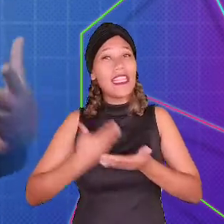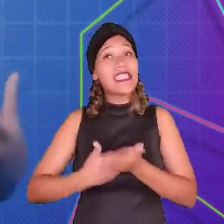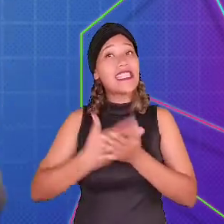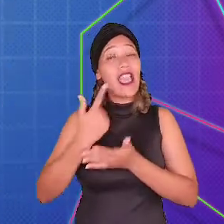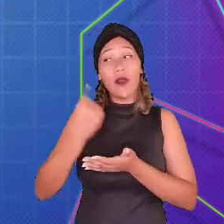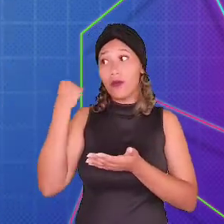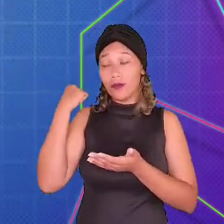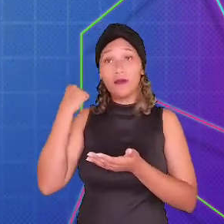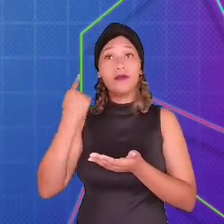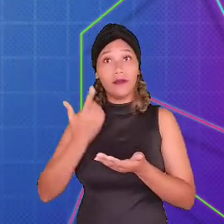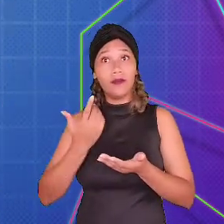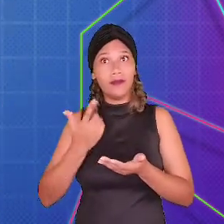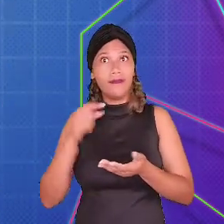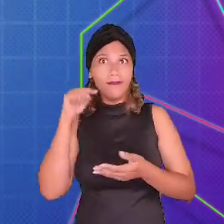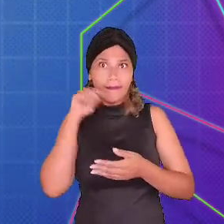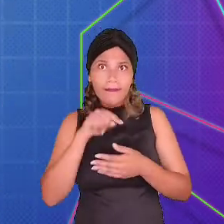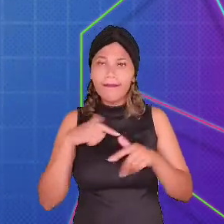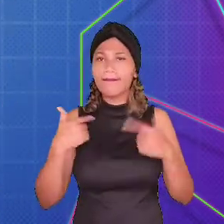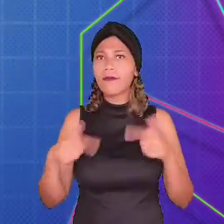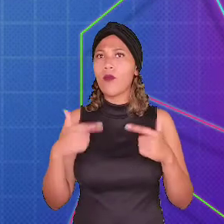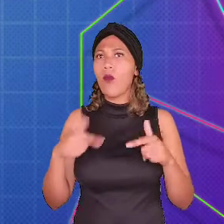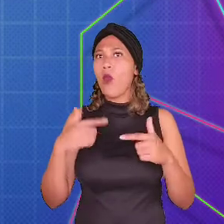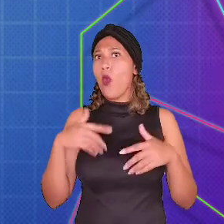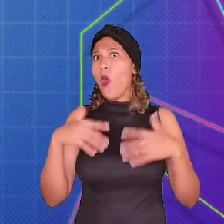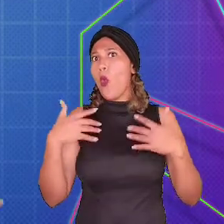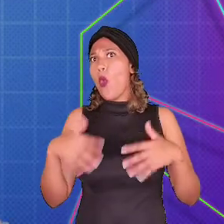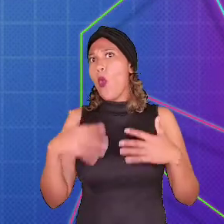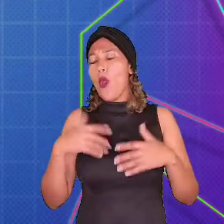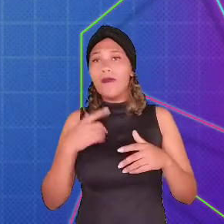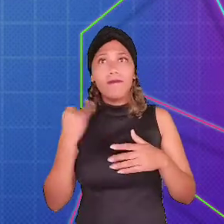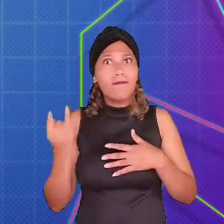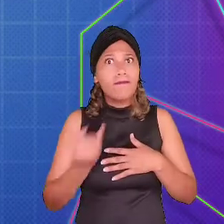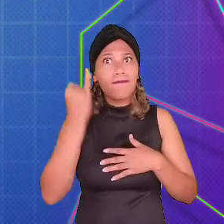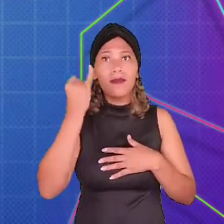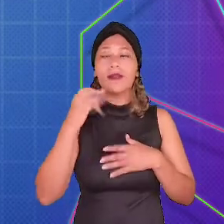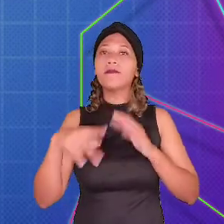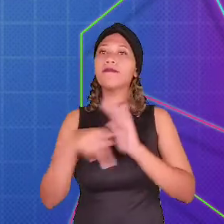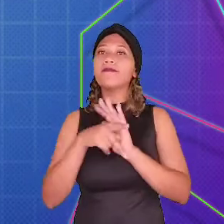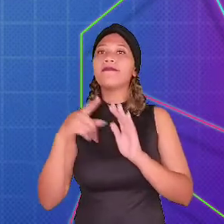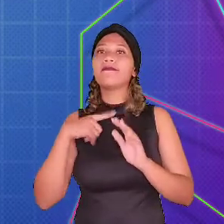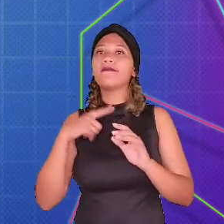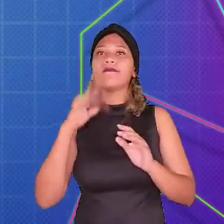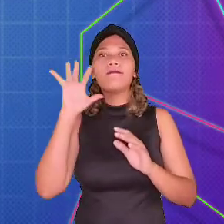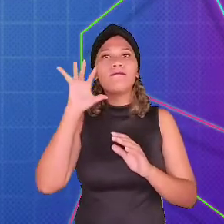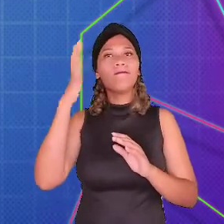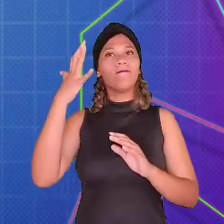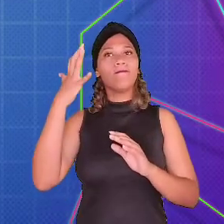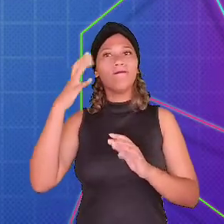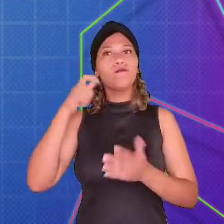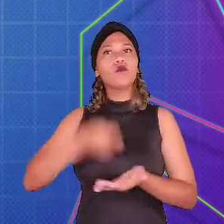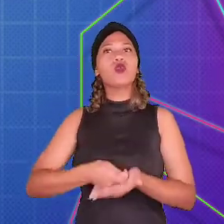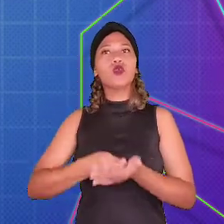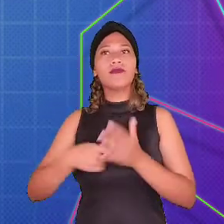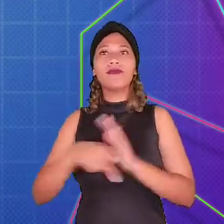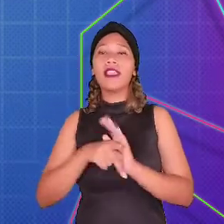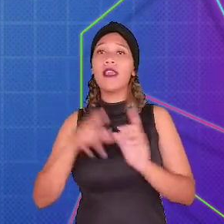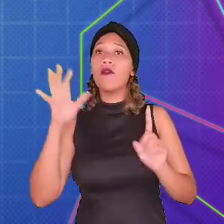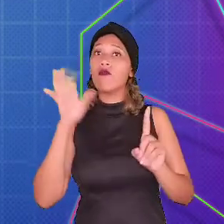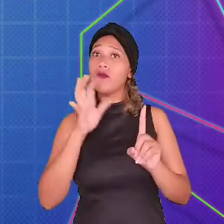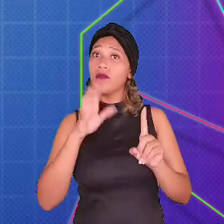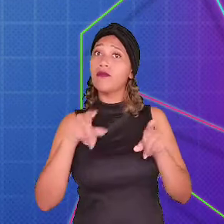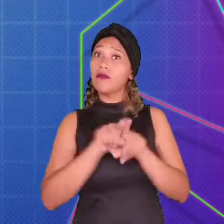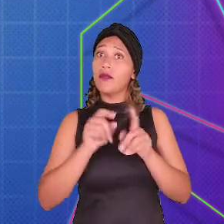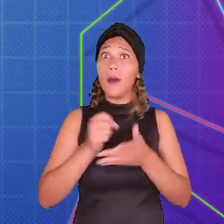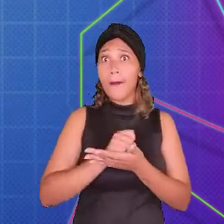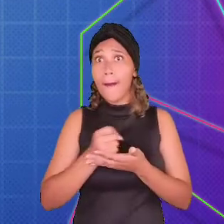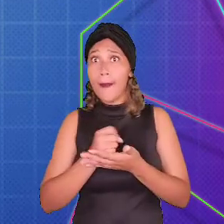inicial da criação do jogo. Esse trabalho é tão importante que as decisões tomadas pelo artista podem influenciar